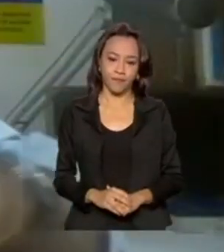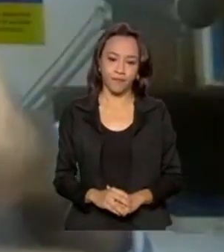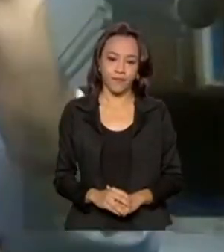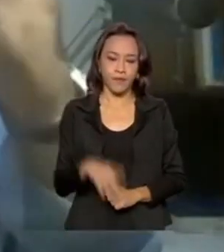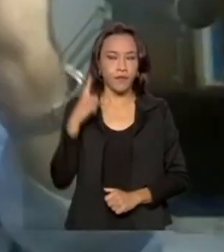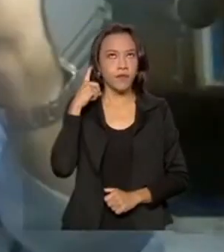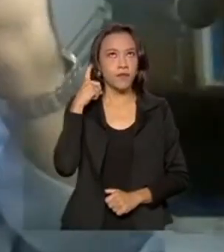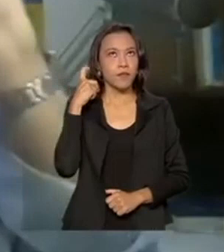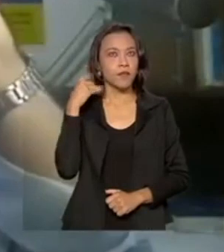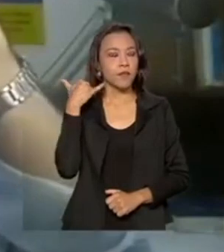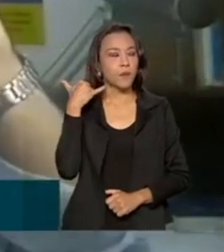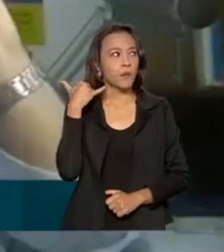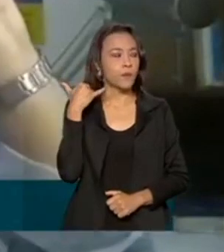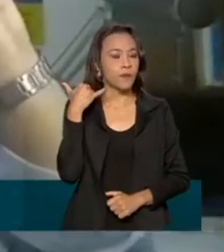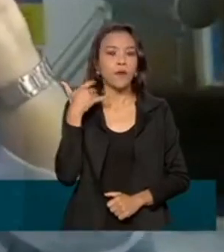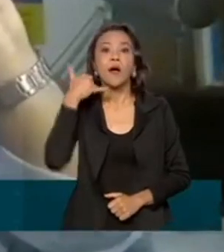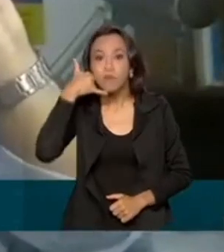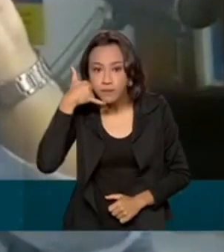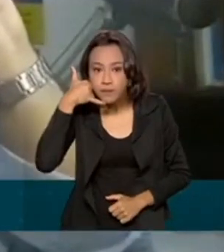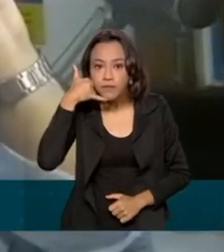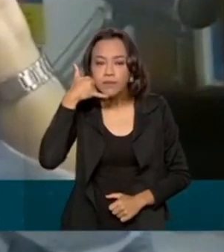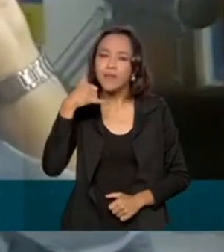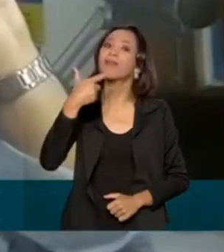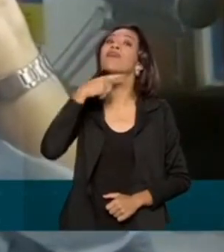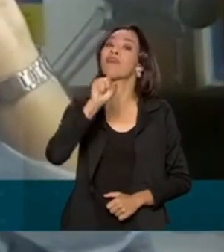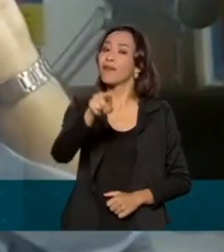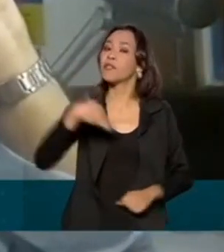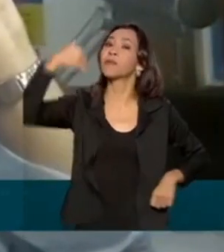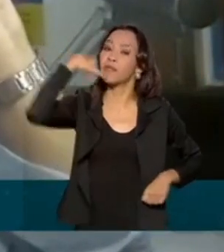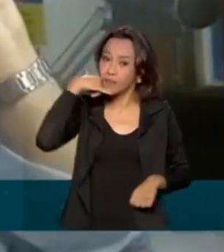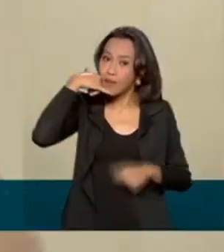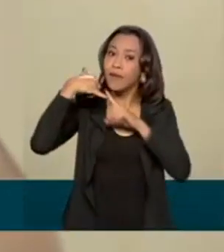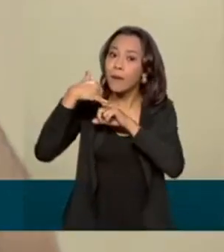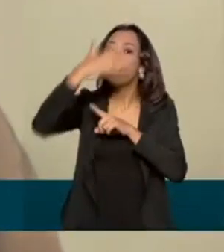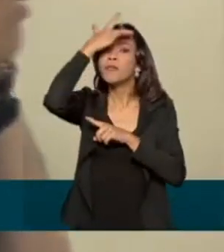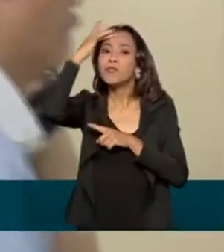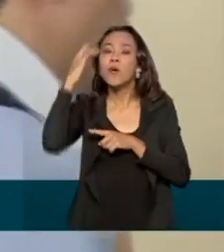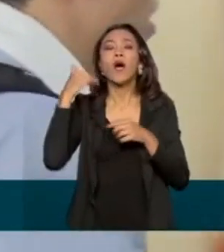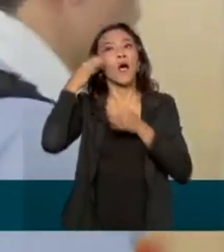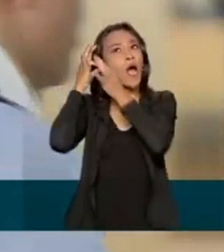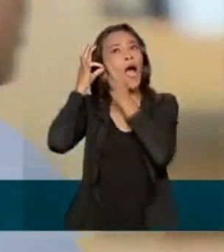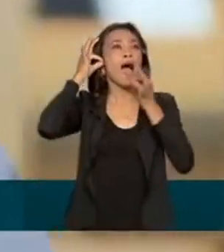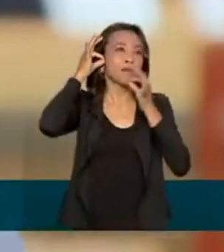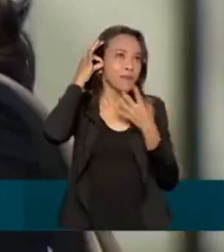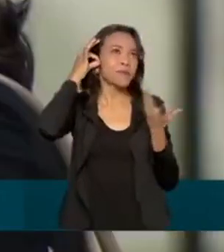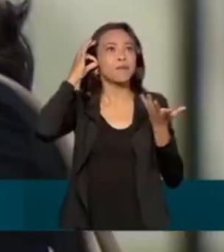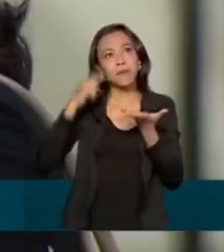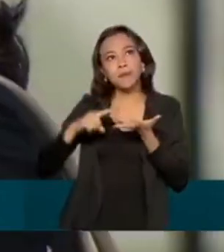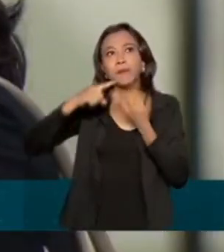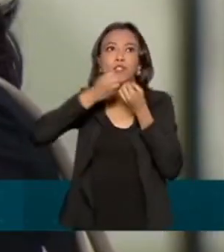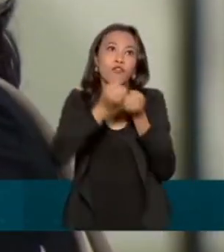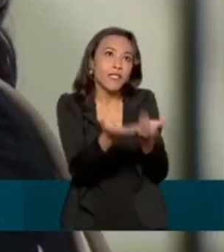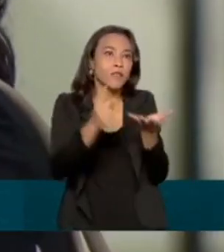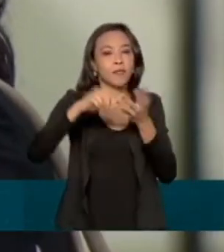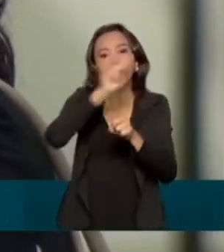Telefone de novo. Alô? Quem nunca recebeu ligações de telemarketing, oferecendo produtos,